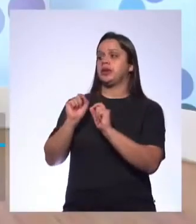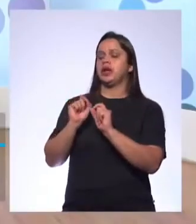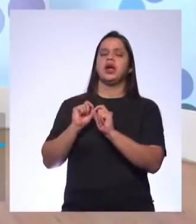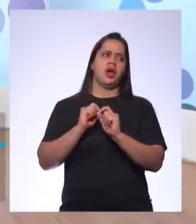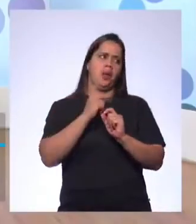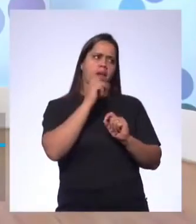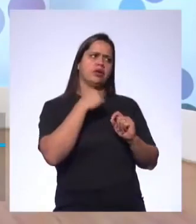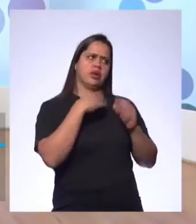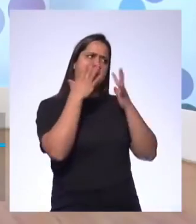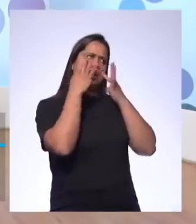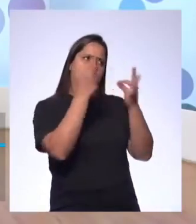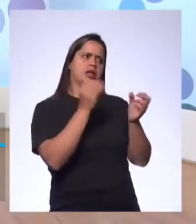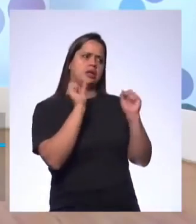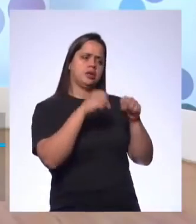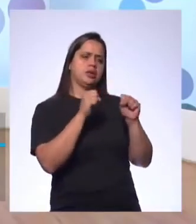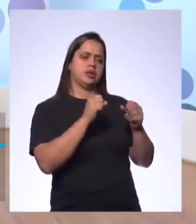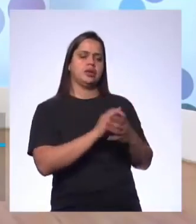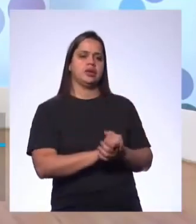prestando atenção.